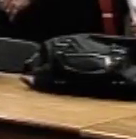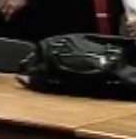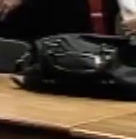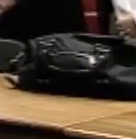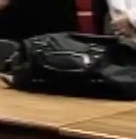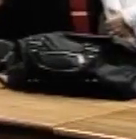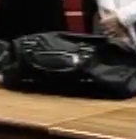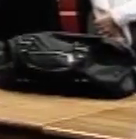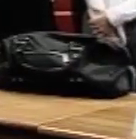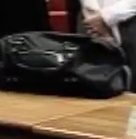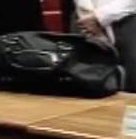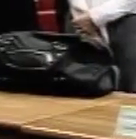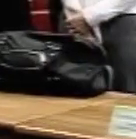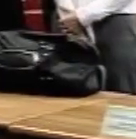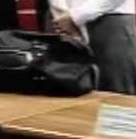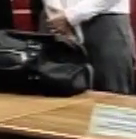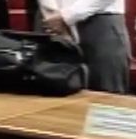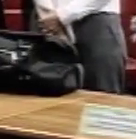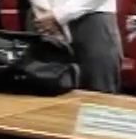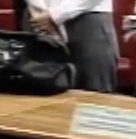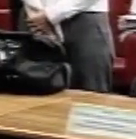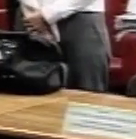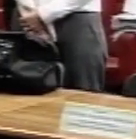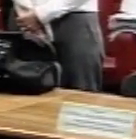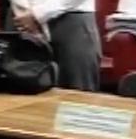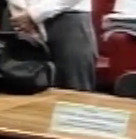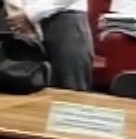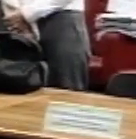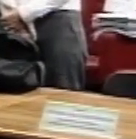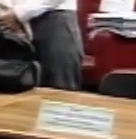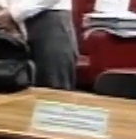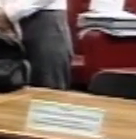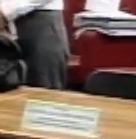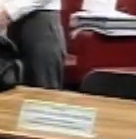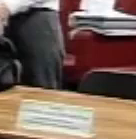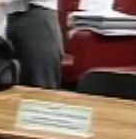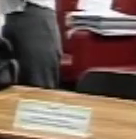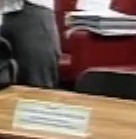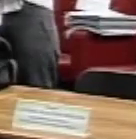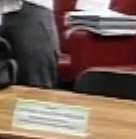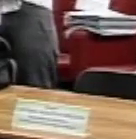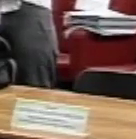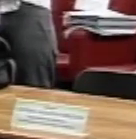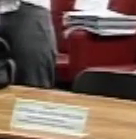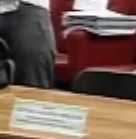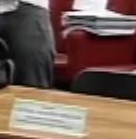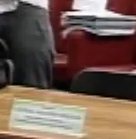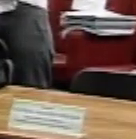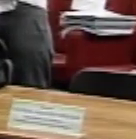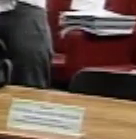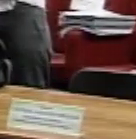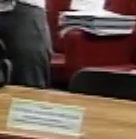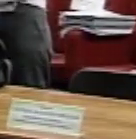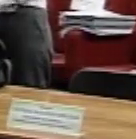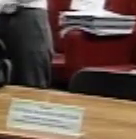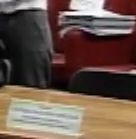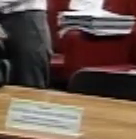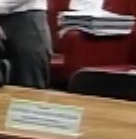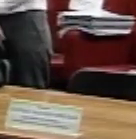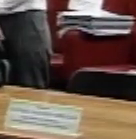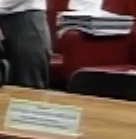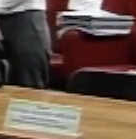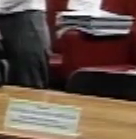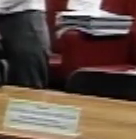Declaro aberta a terceira sessão, alusiva à audiência pública objetivando